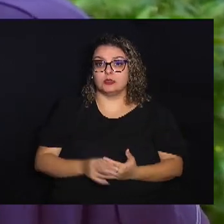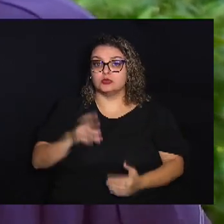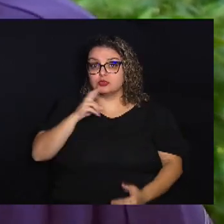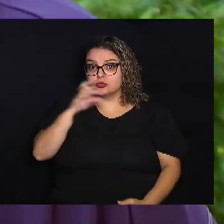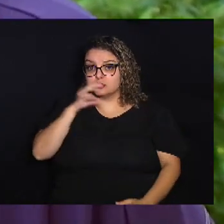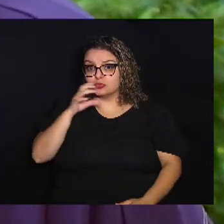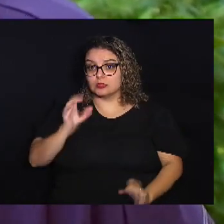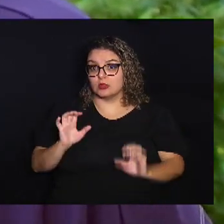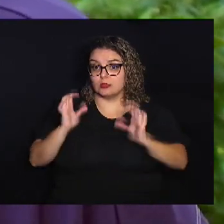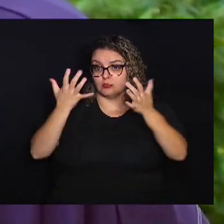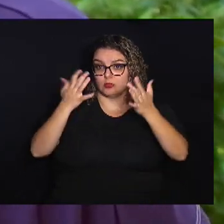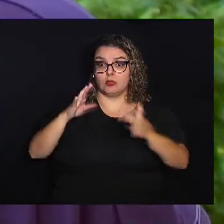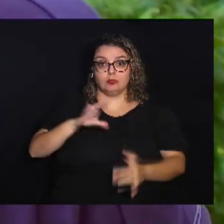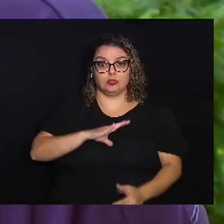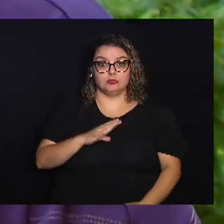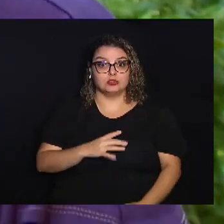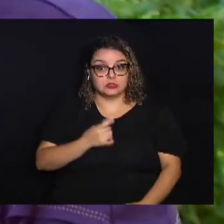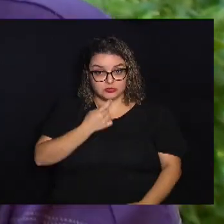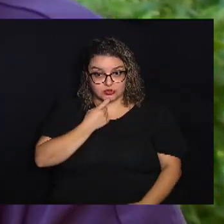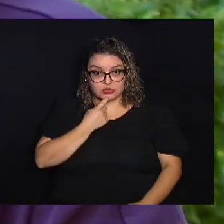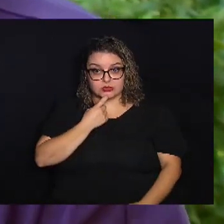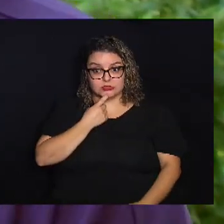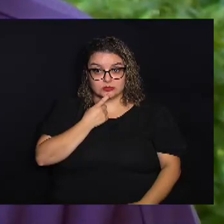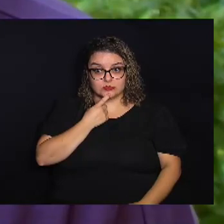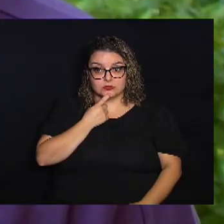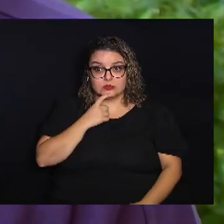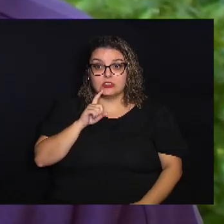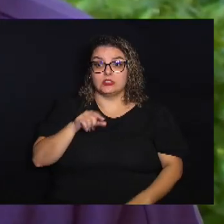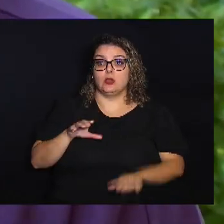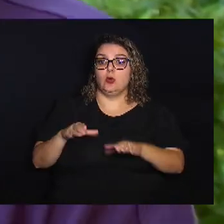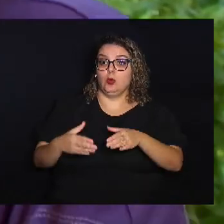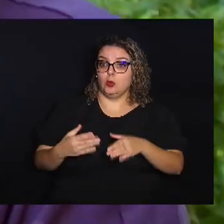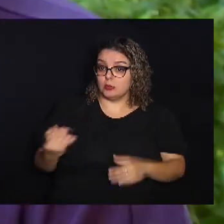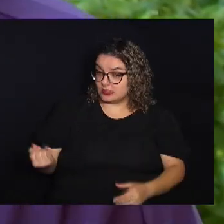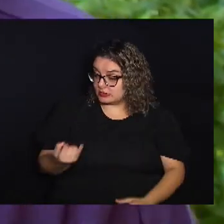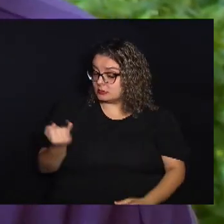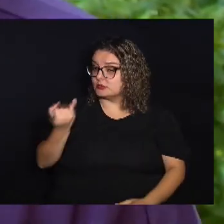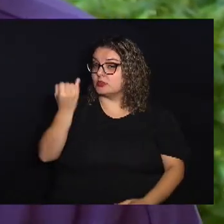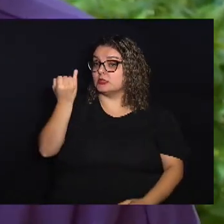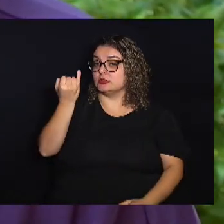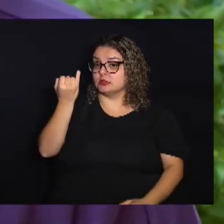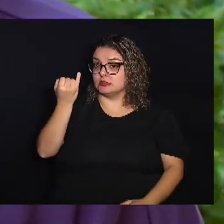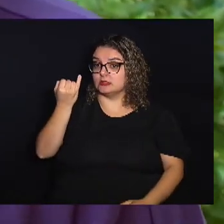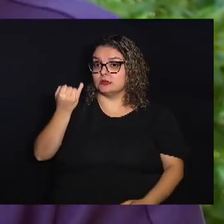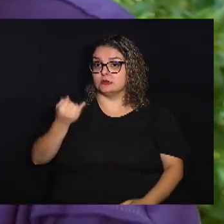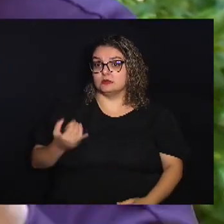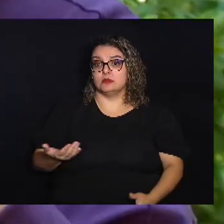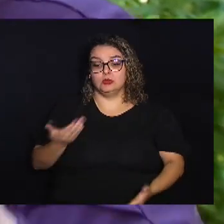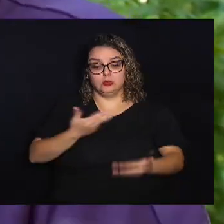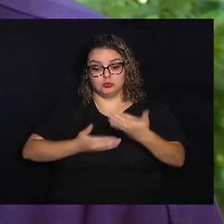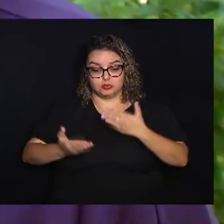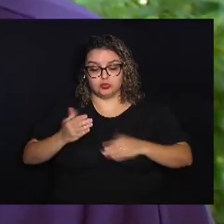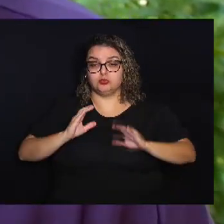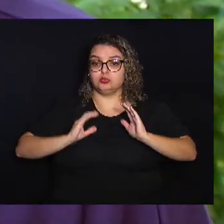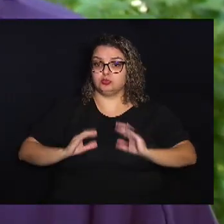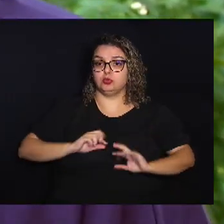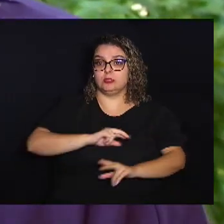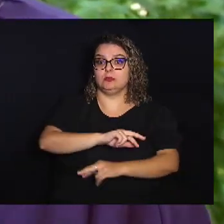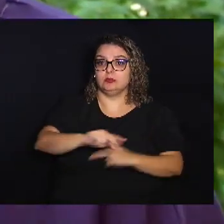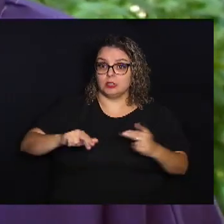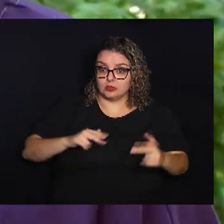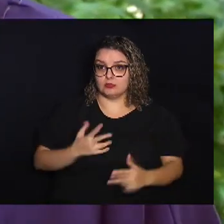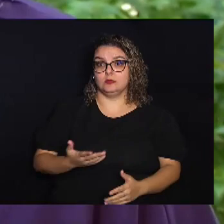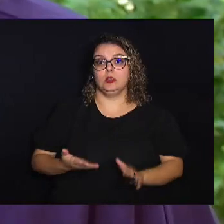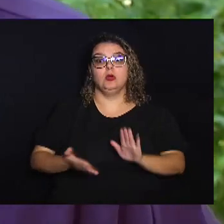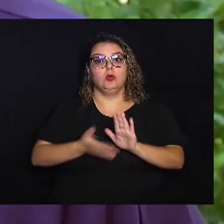climática Para o município de Campinas E é um grupo muito interessante Muito interdisciplinar E a proposta é